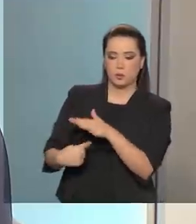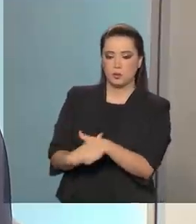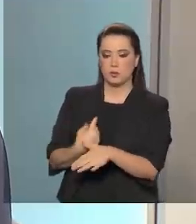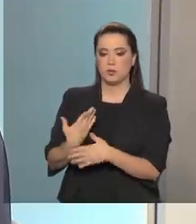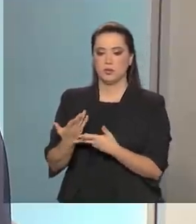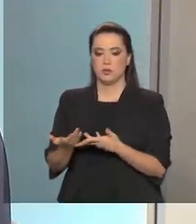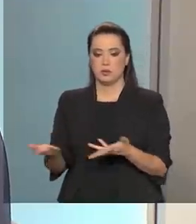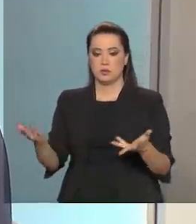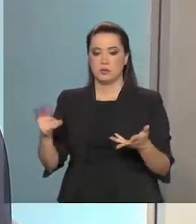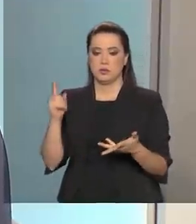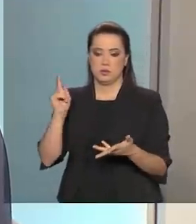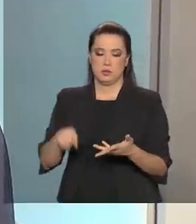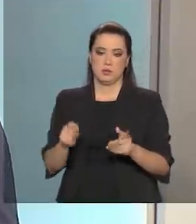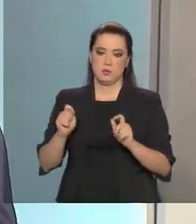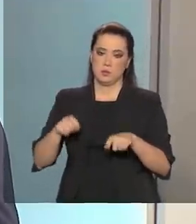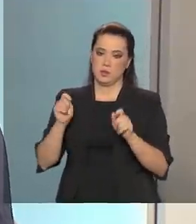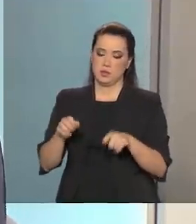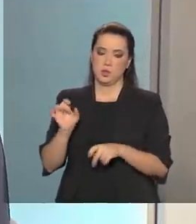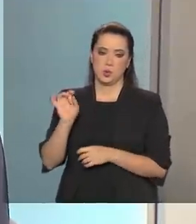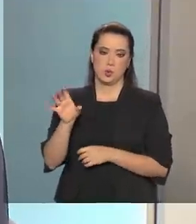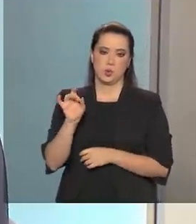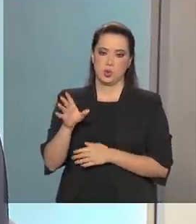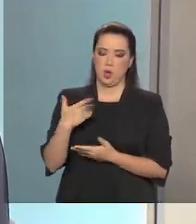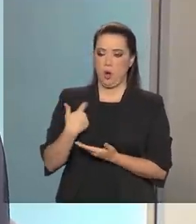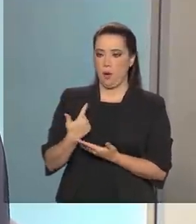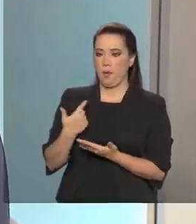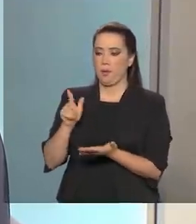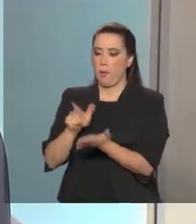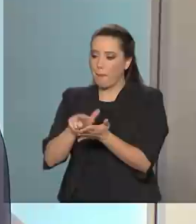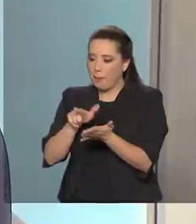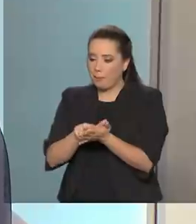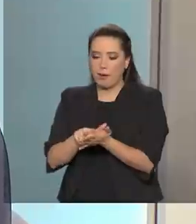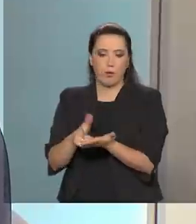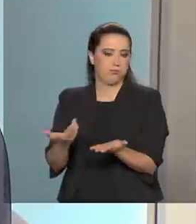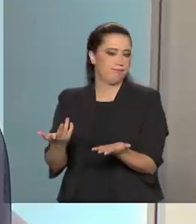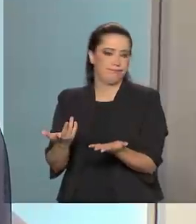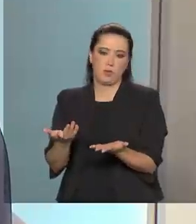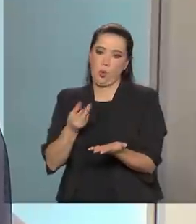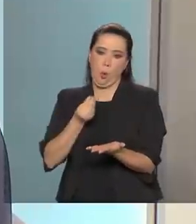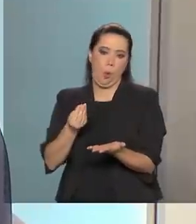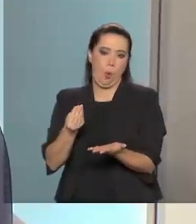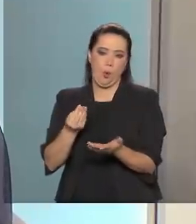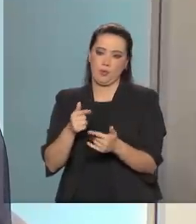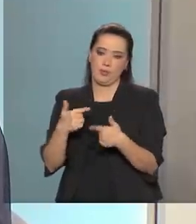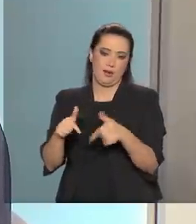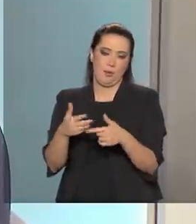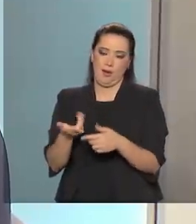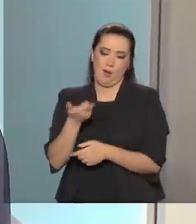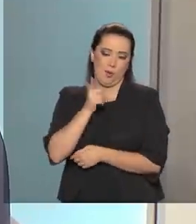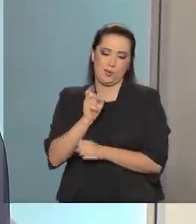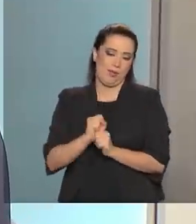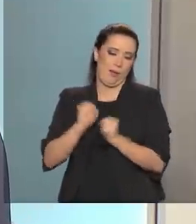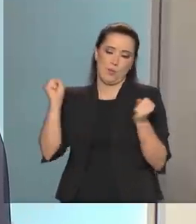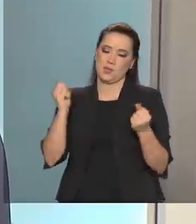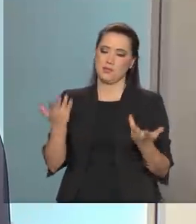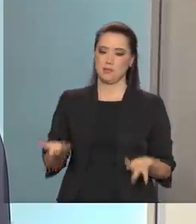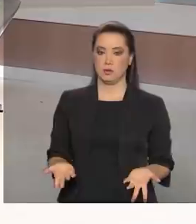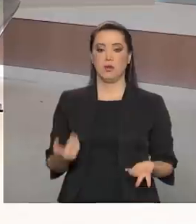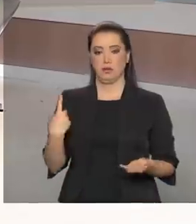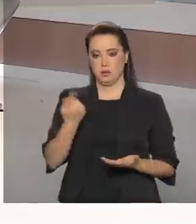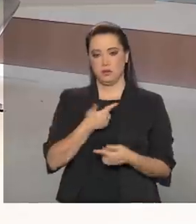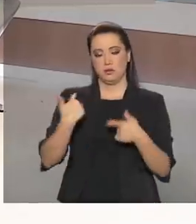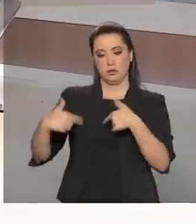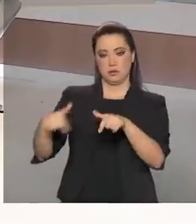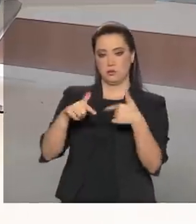ficar de uma forma puramente manual é impossível com o nosso efetivo. Então, gente está buscando